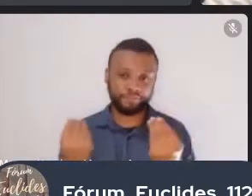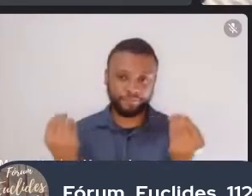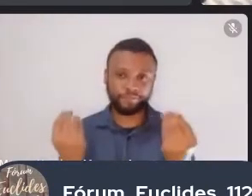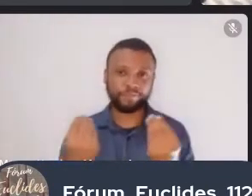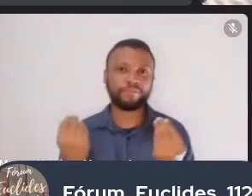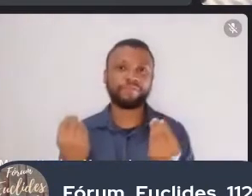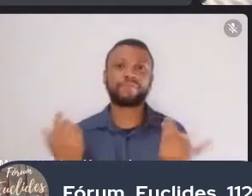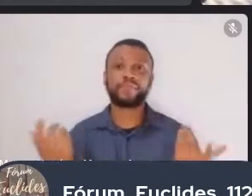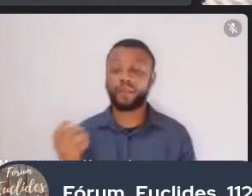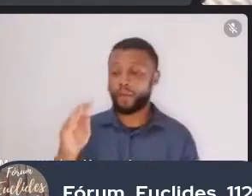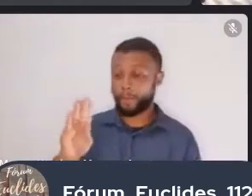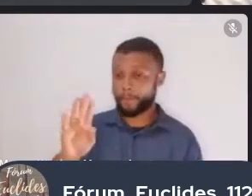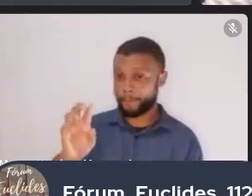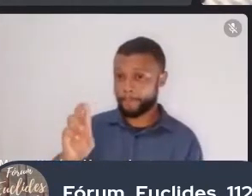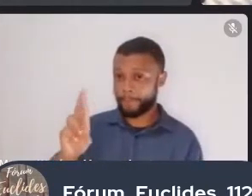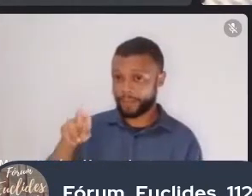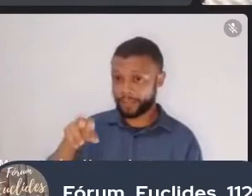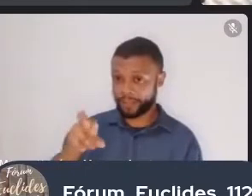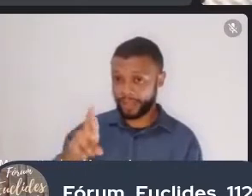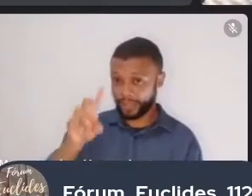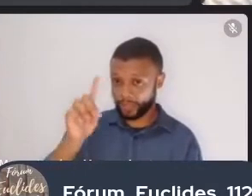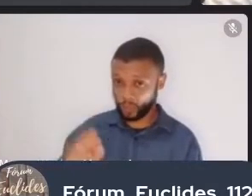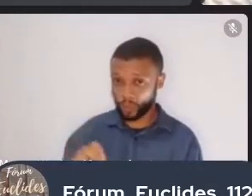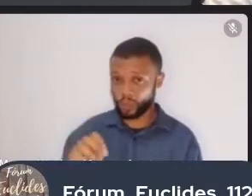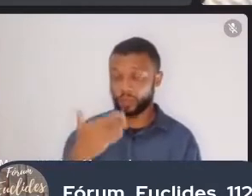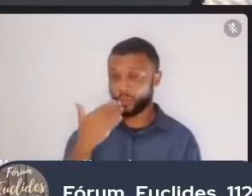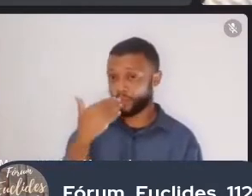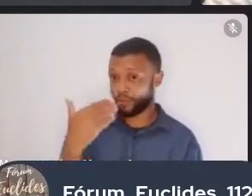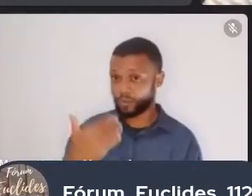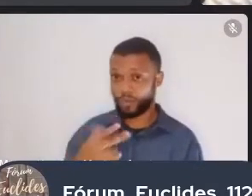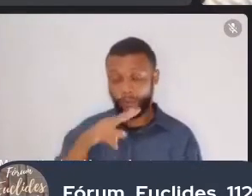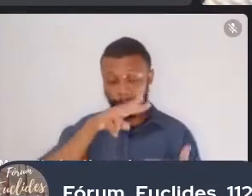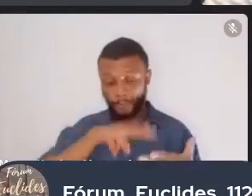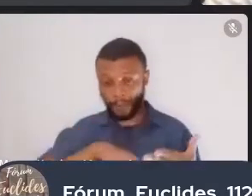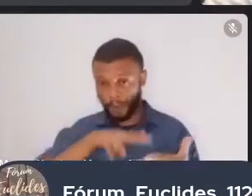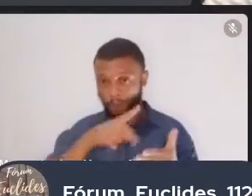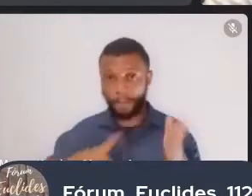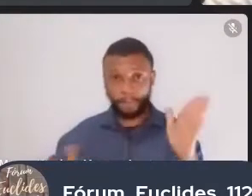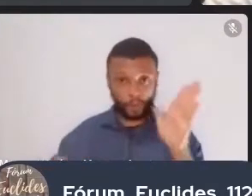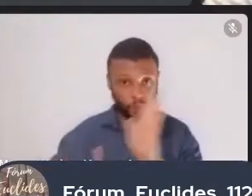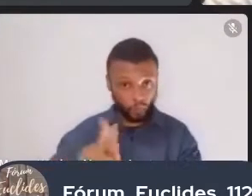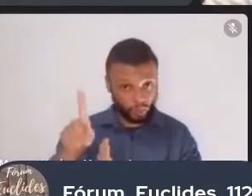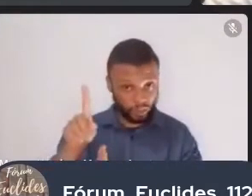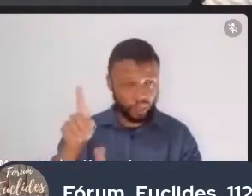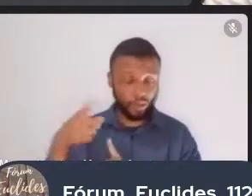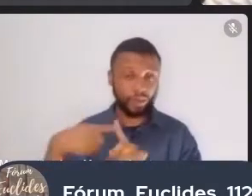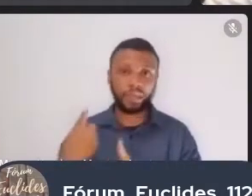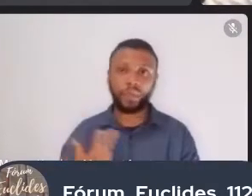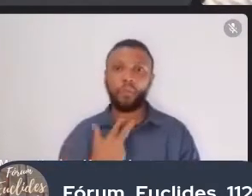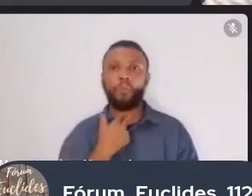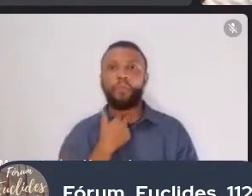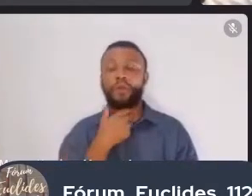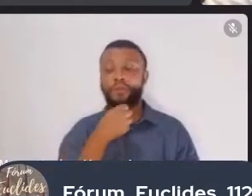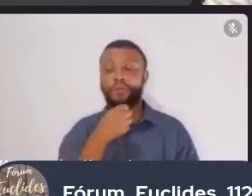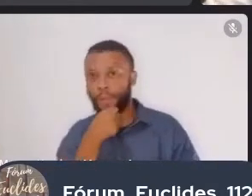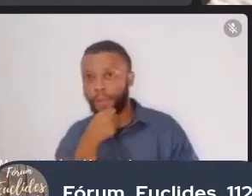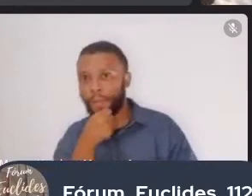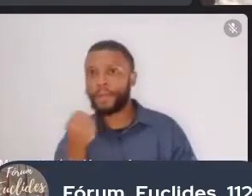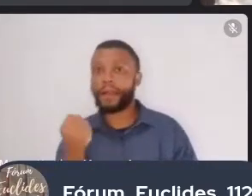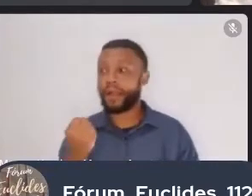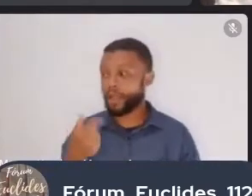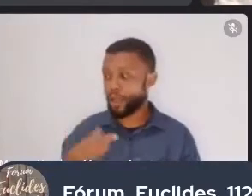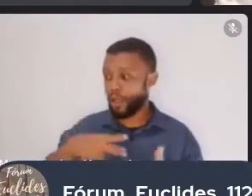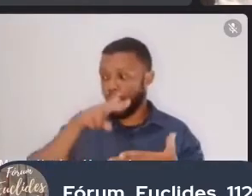o Bernardo Azeredo, que me pediu, inclusive, para ler uma pergunta dele, porque ele não está com a câmera, não está podendo falar no microfone. Eu vou ler daqui a pouco,